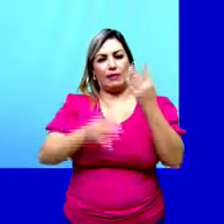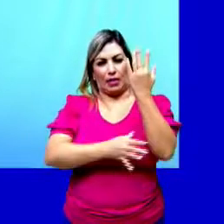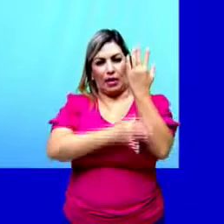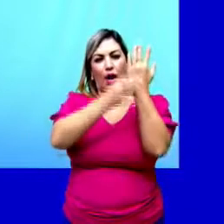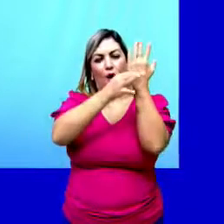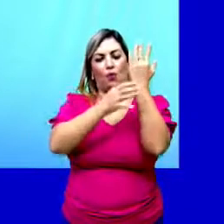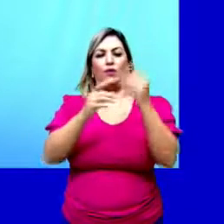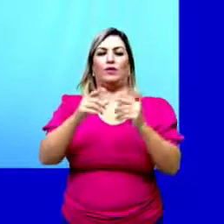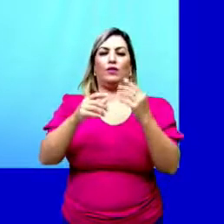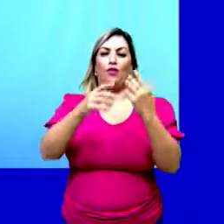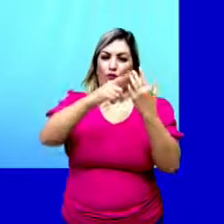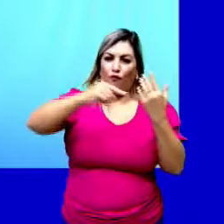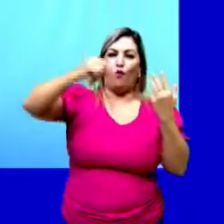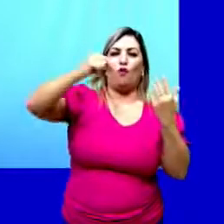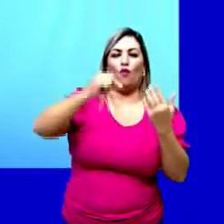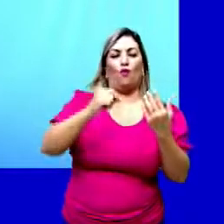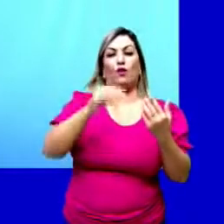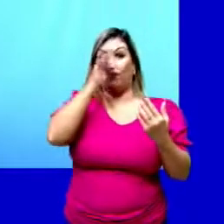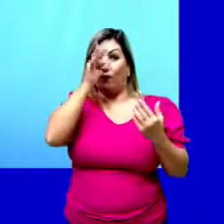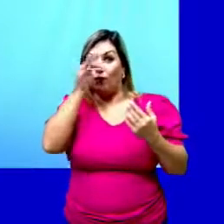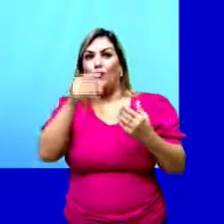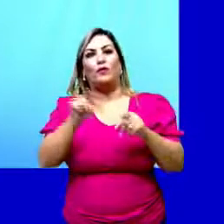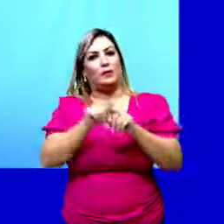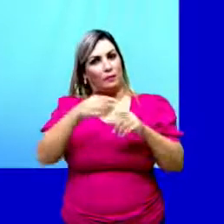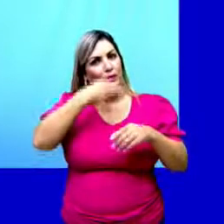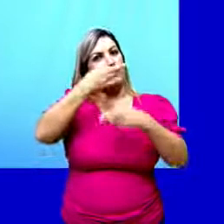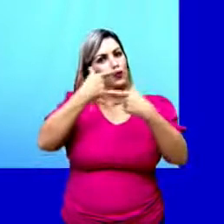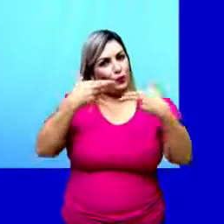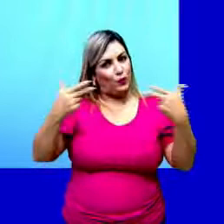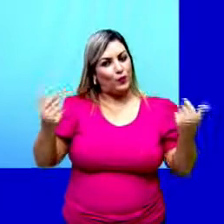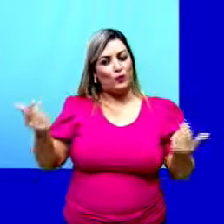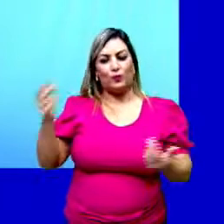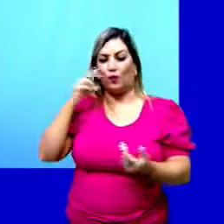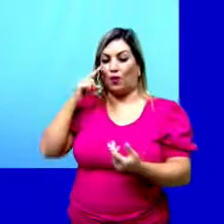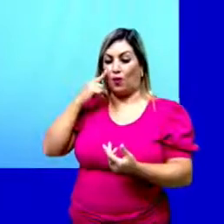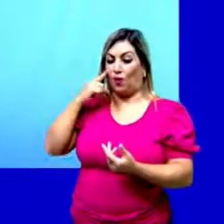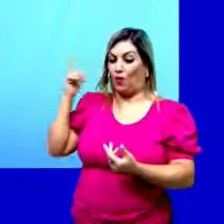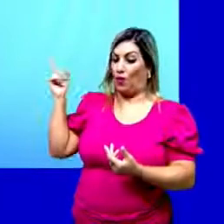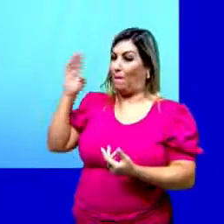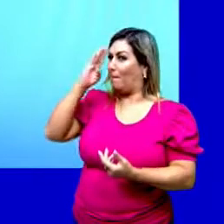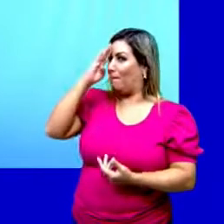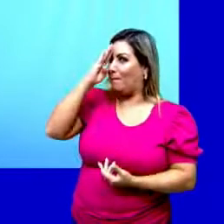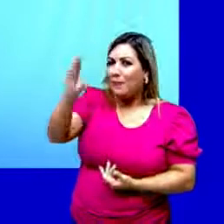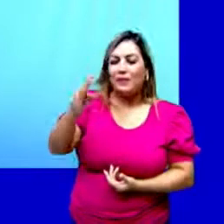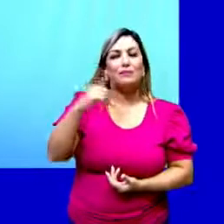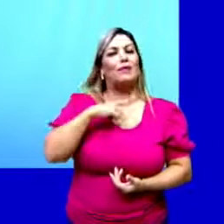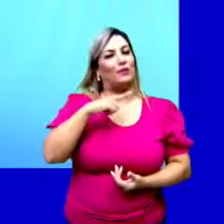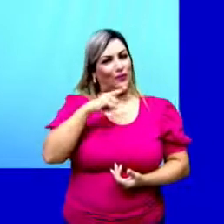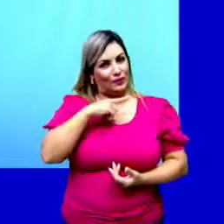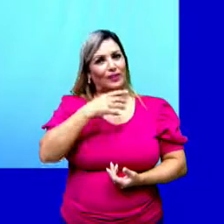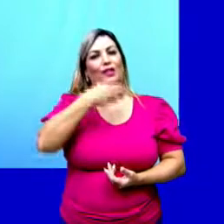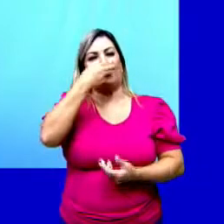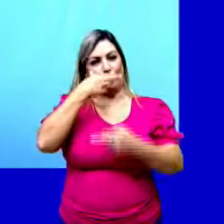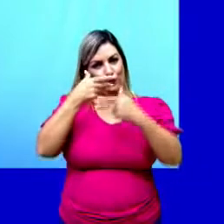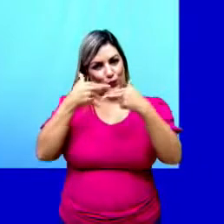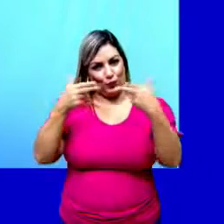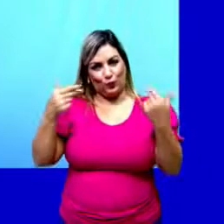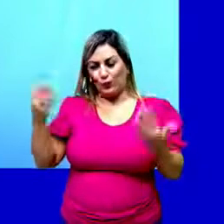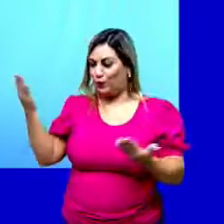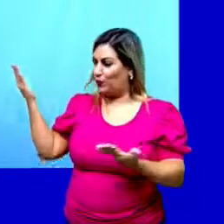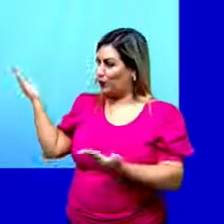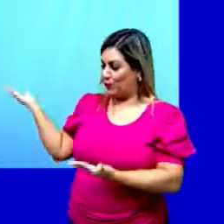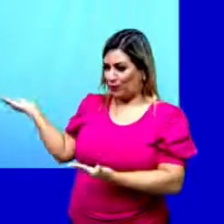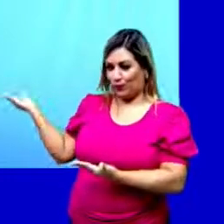caule, folha, flor e o seu diferencial principal, a produção de